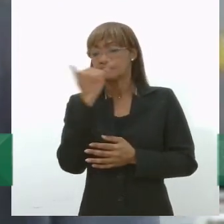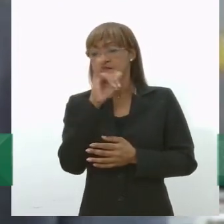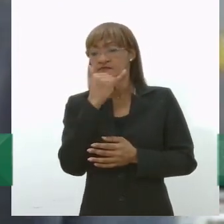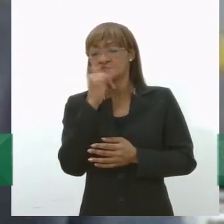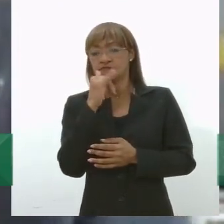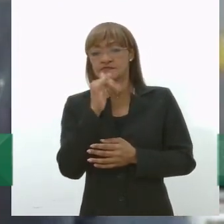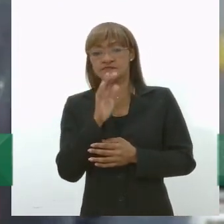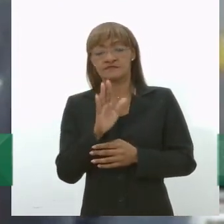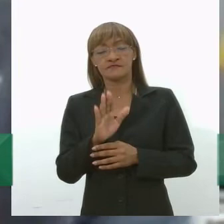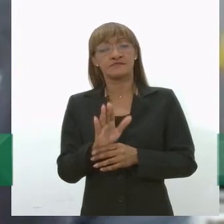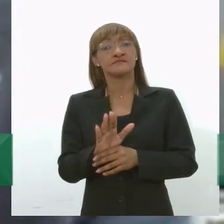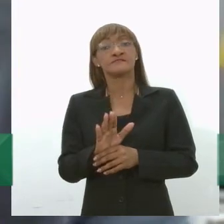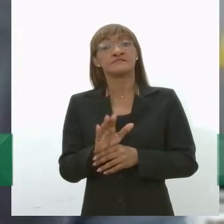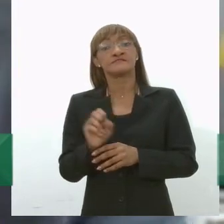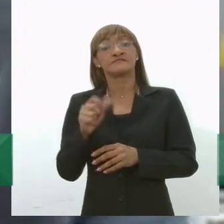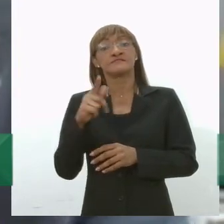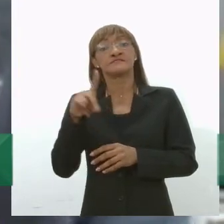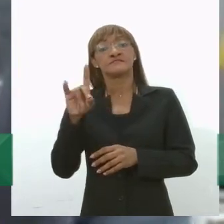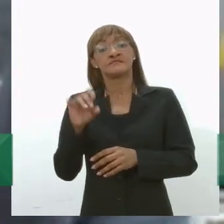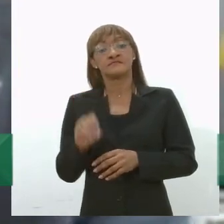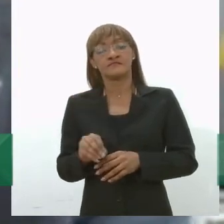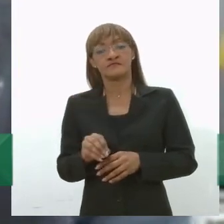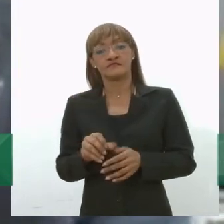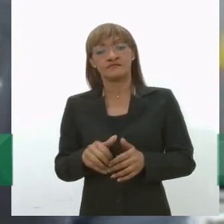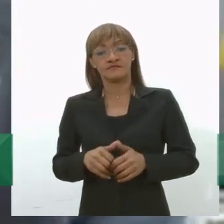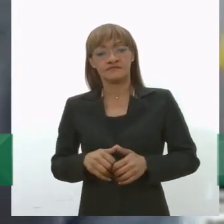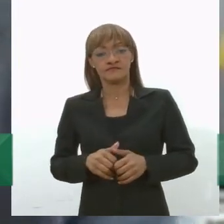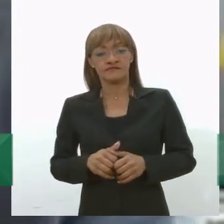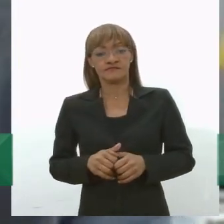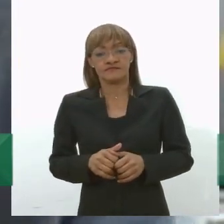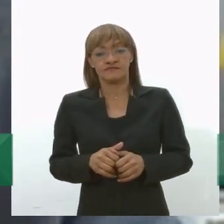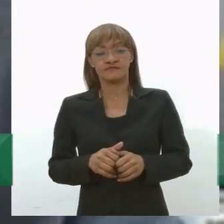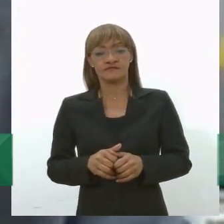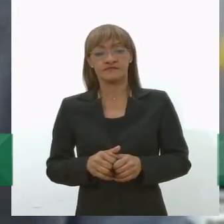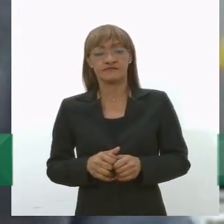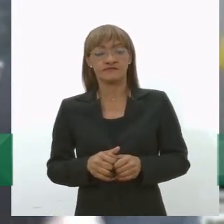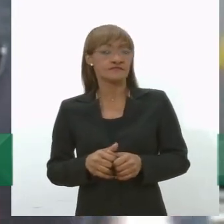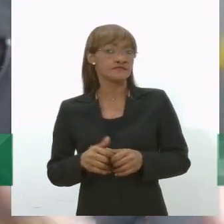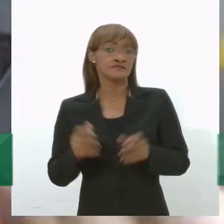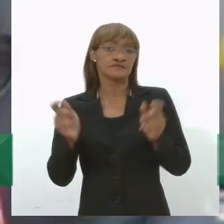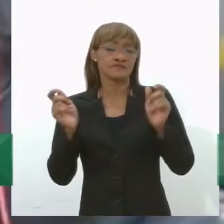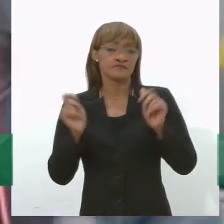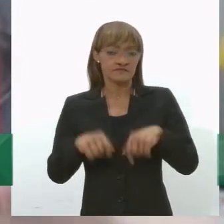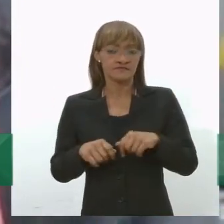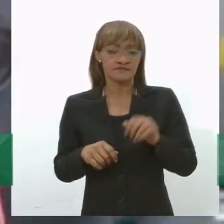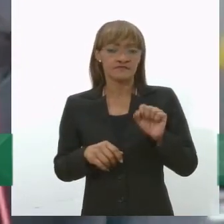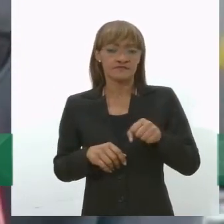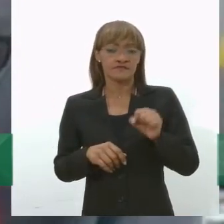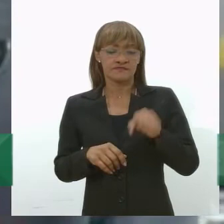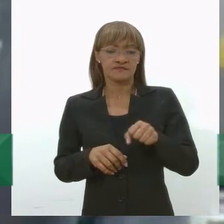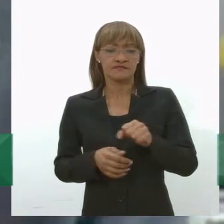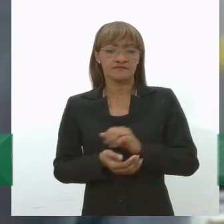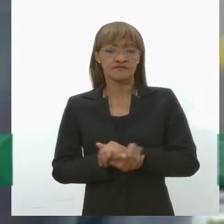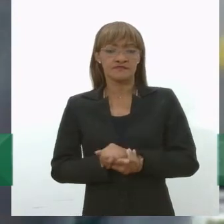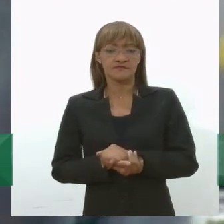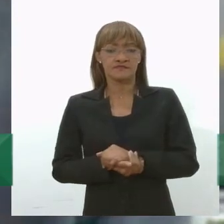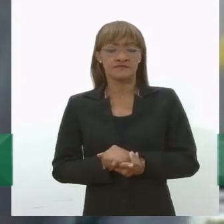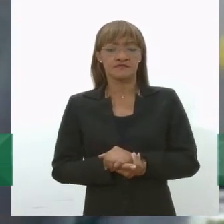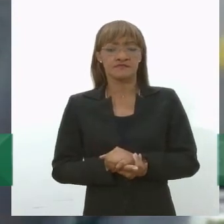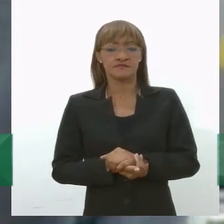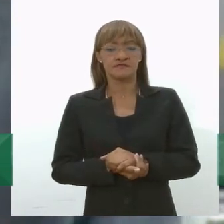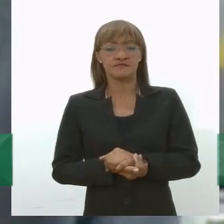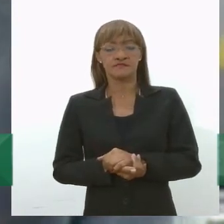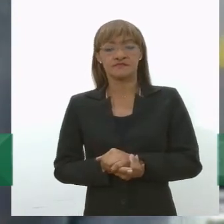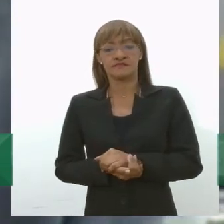resíduos sólidos, né? Acho que poderia-se ter vamos dizer